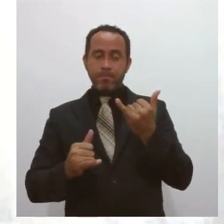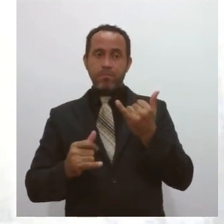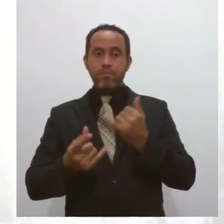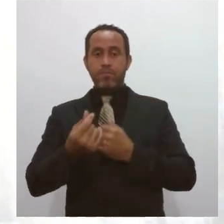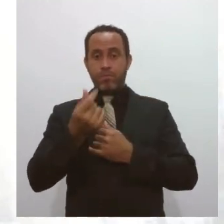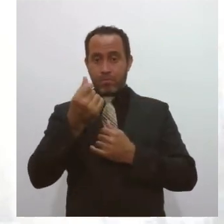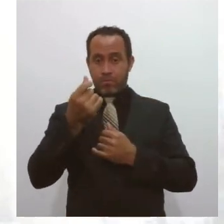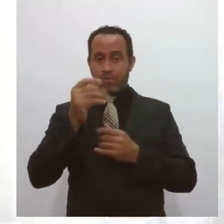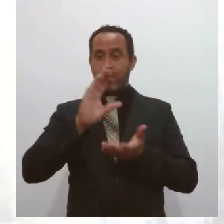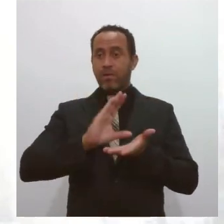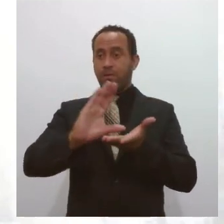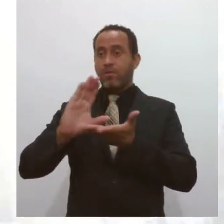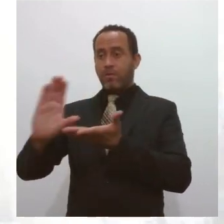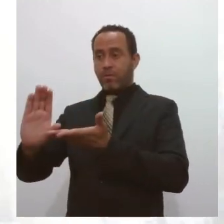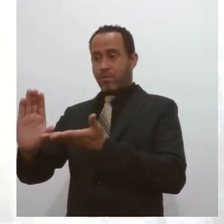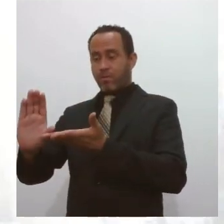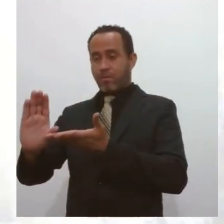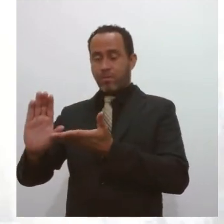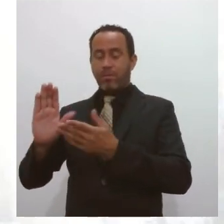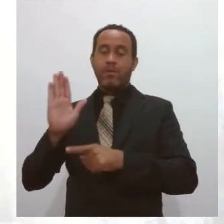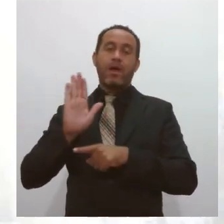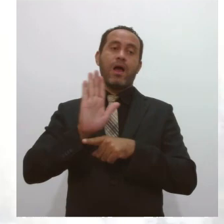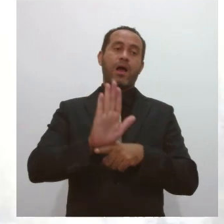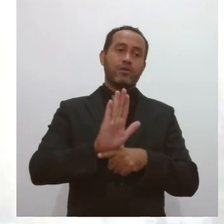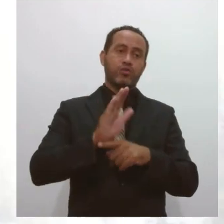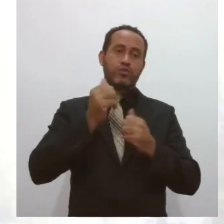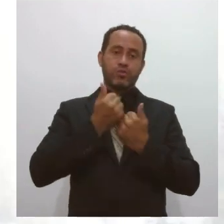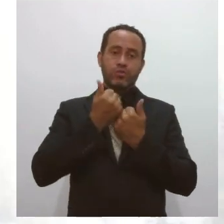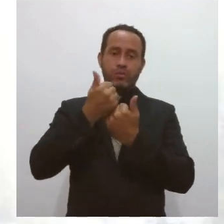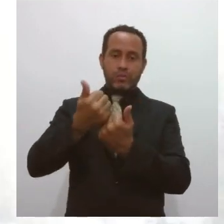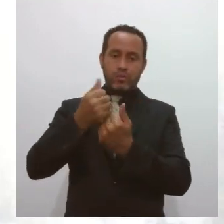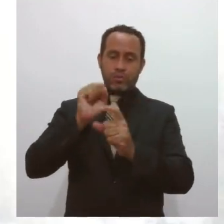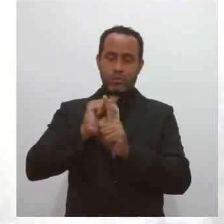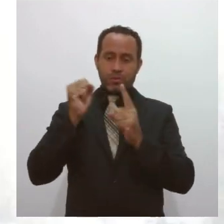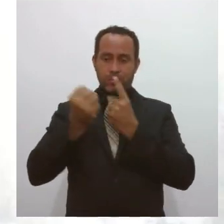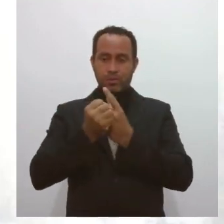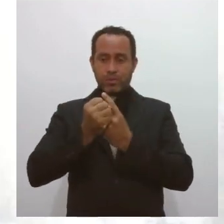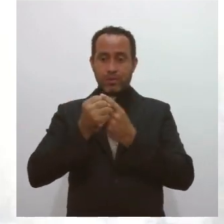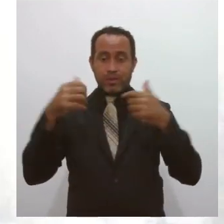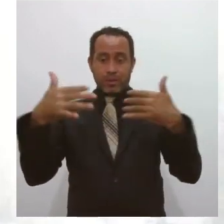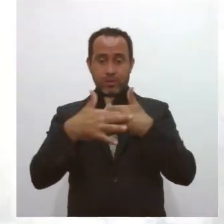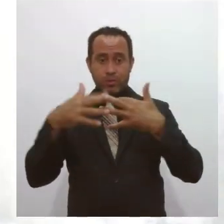destinar para os fundos de assistência e aplicar os recursos na sua cidade ou no nosso estado.